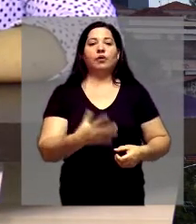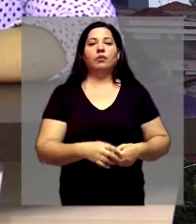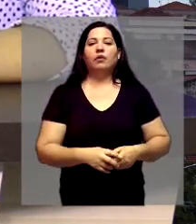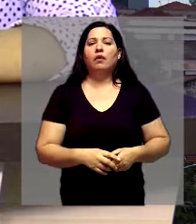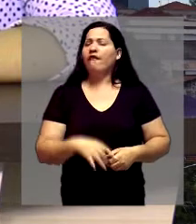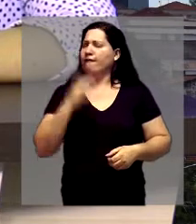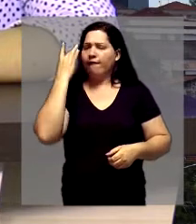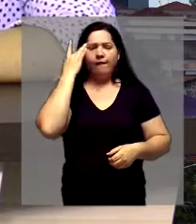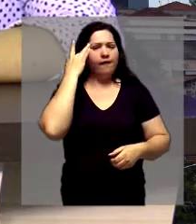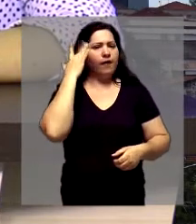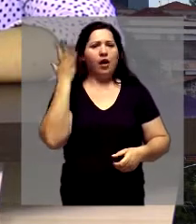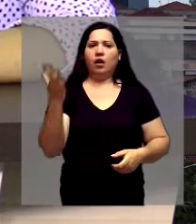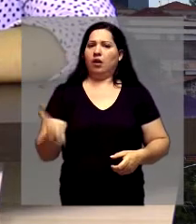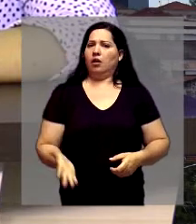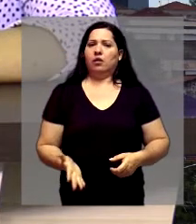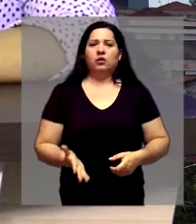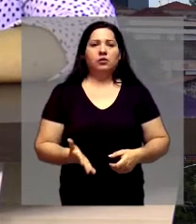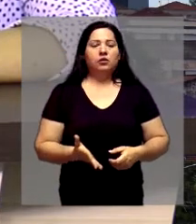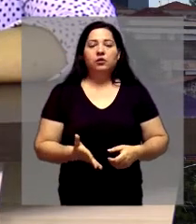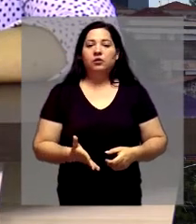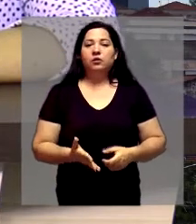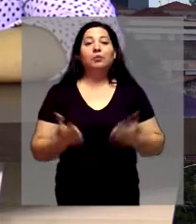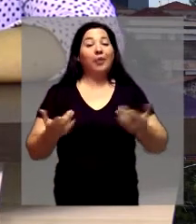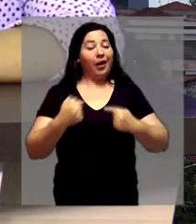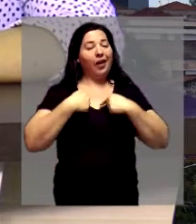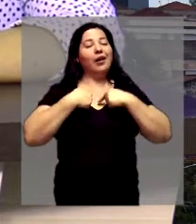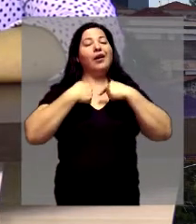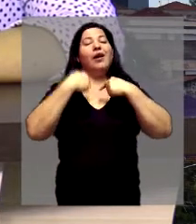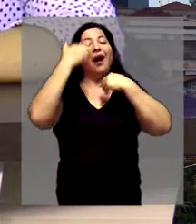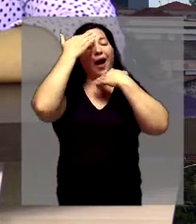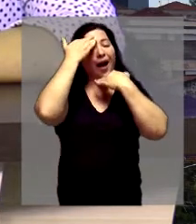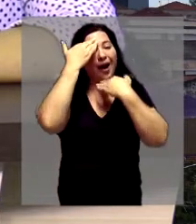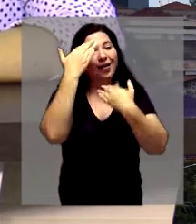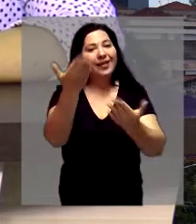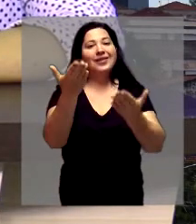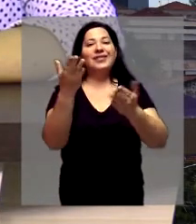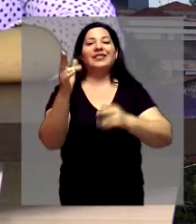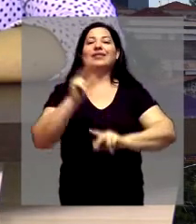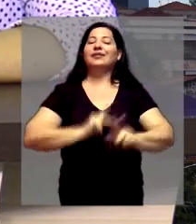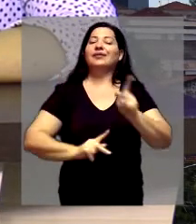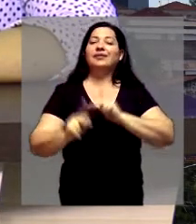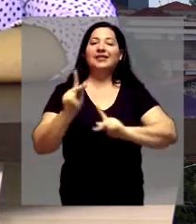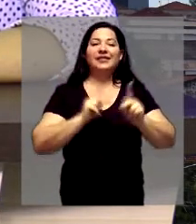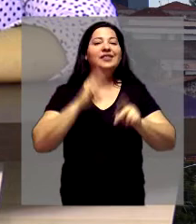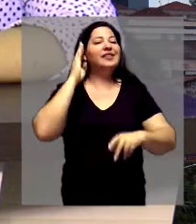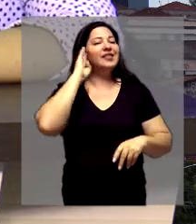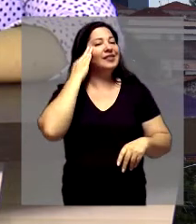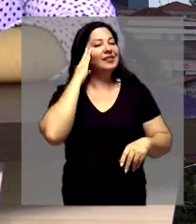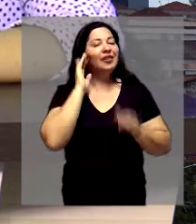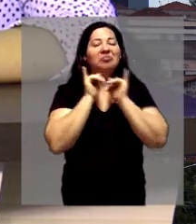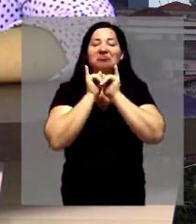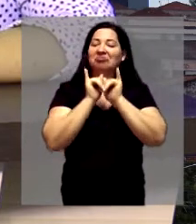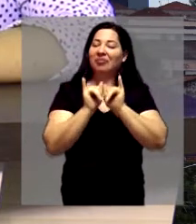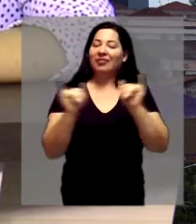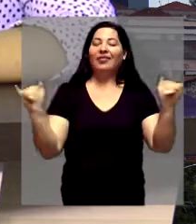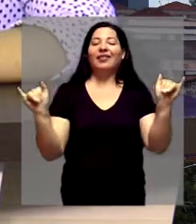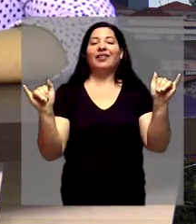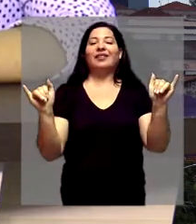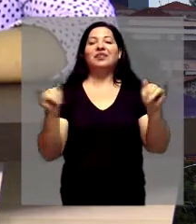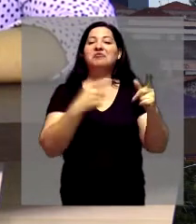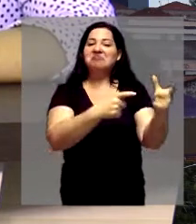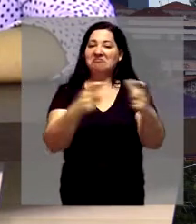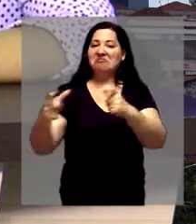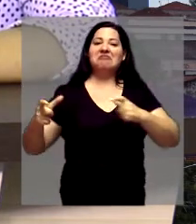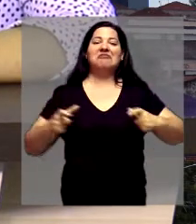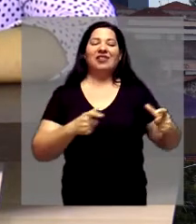fácil hoje, né? Mas eu só tenho a agradecer também a população que entendeu a mensagem que eu levei nos bairros, né? E